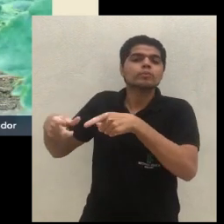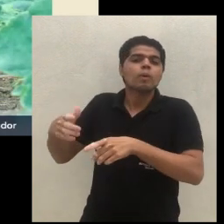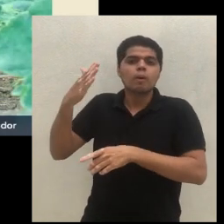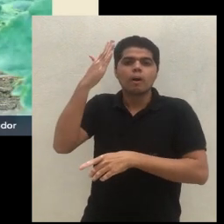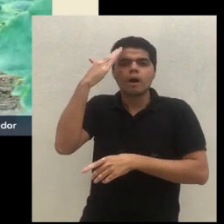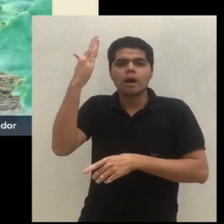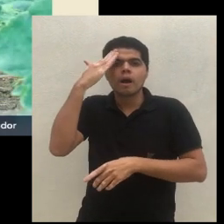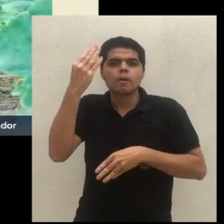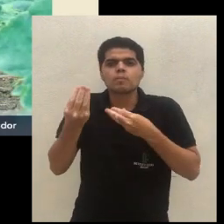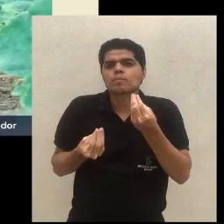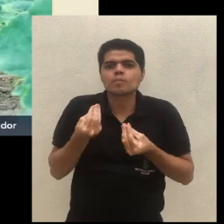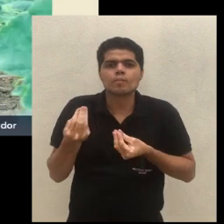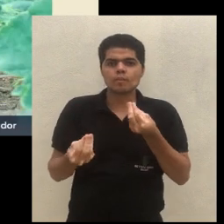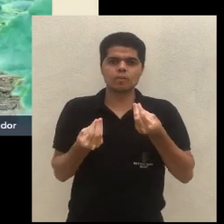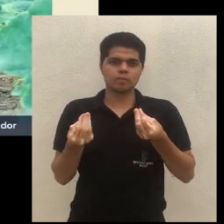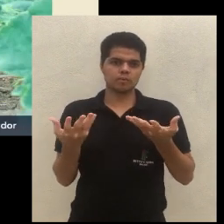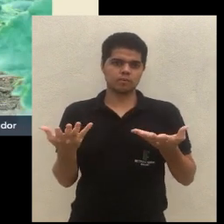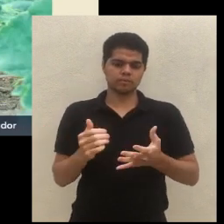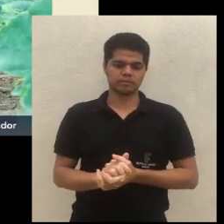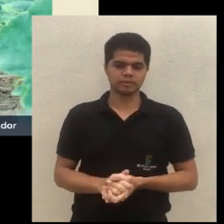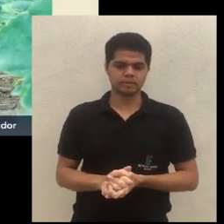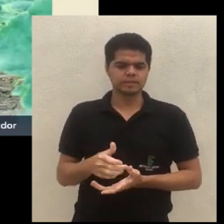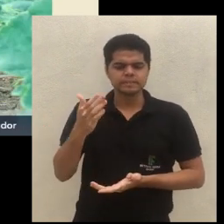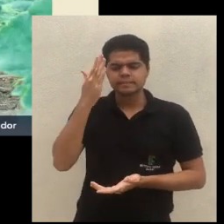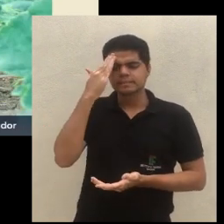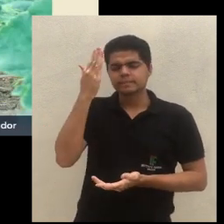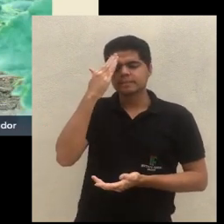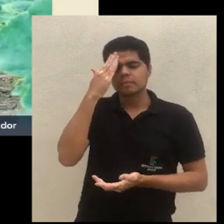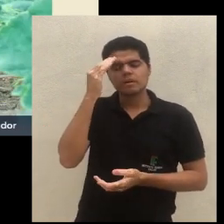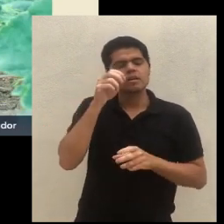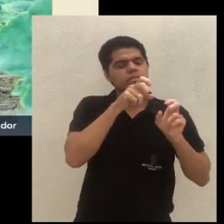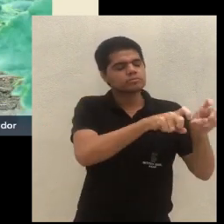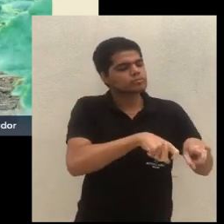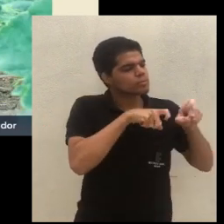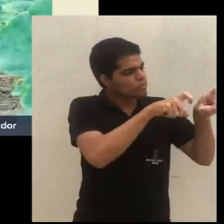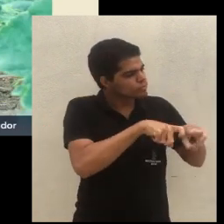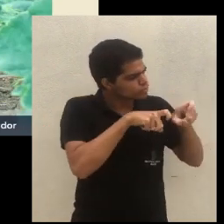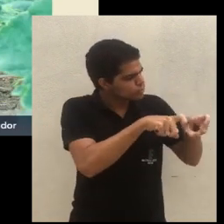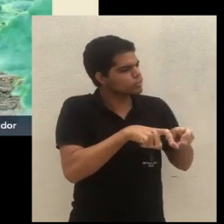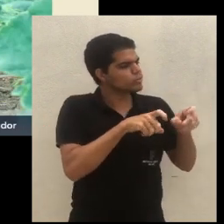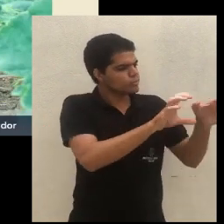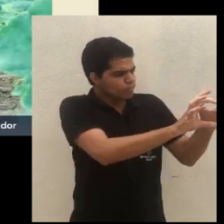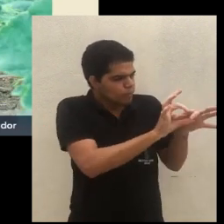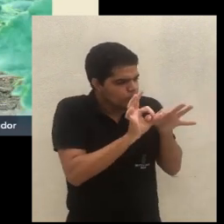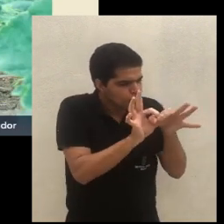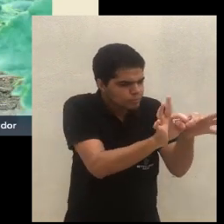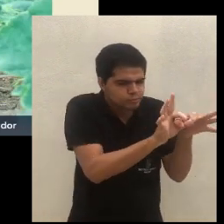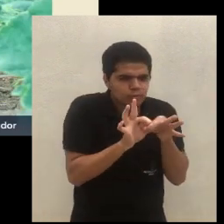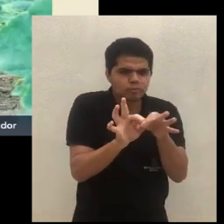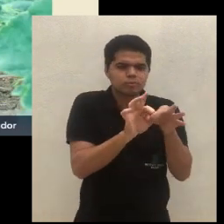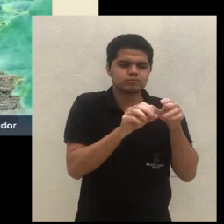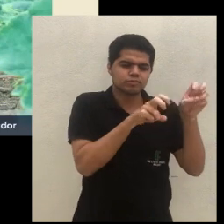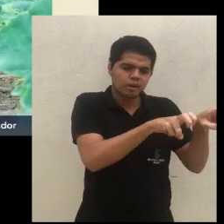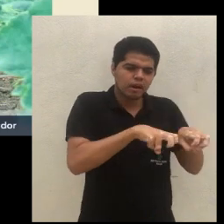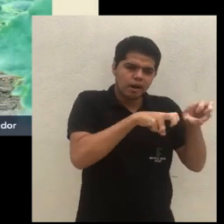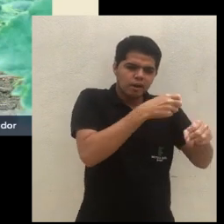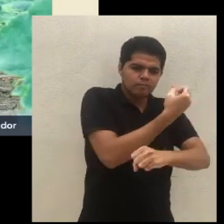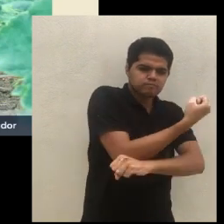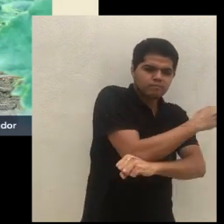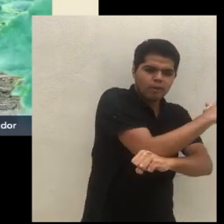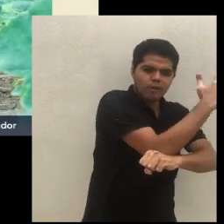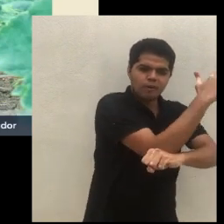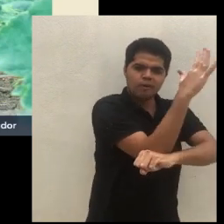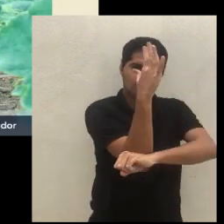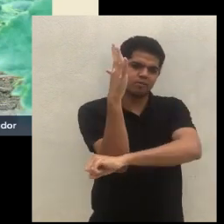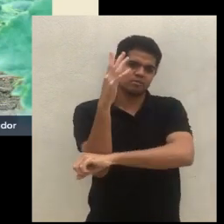qual é o saber desse agricultor? Vamos trazer esse saber dele aí e vamos trabalhar junto montando essa agrofloresta. Eu não posso,